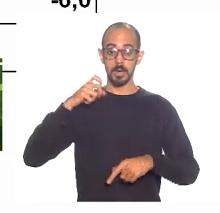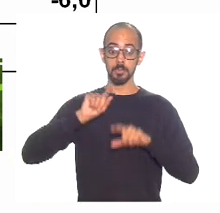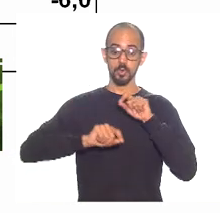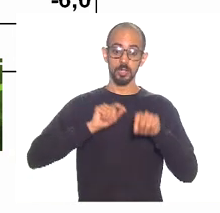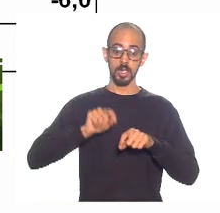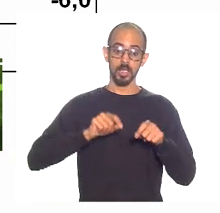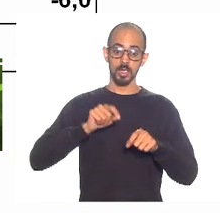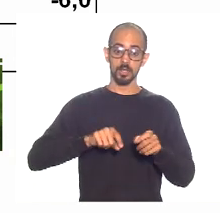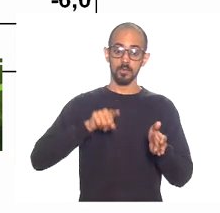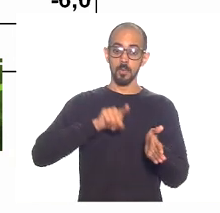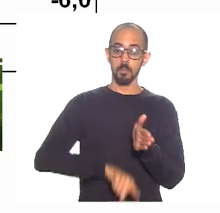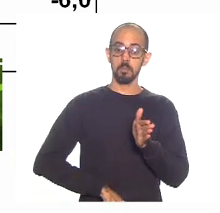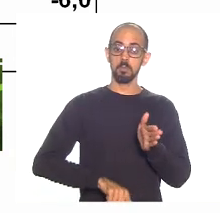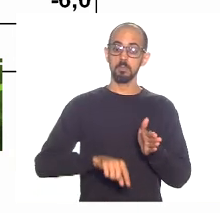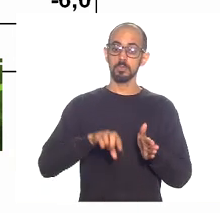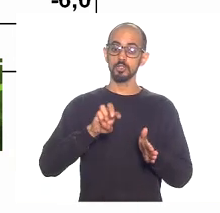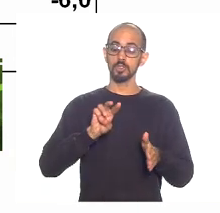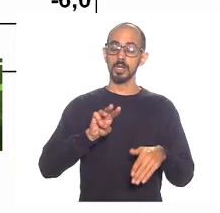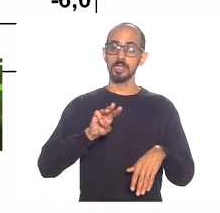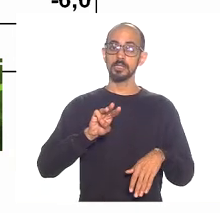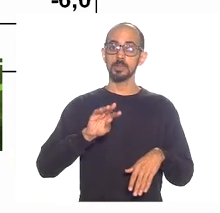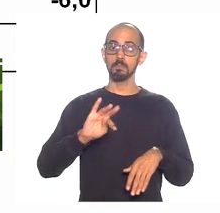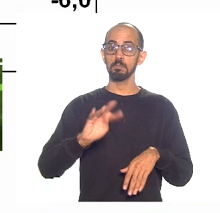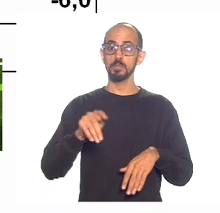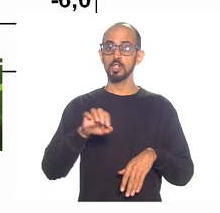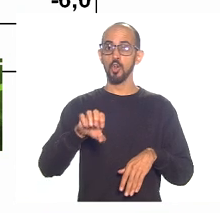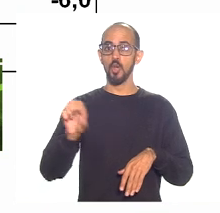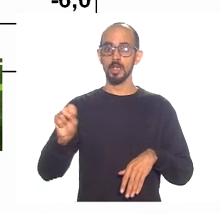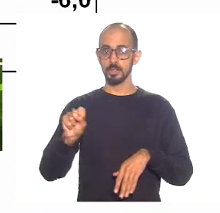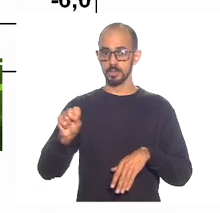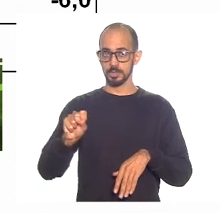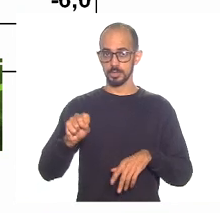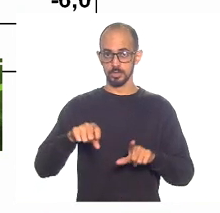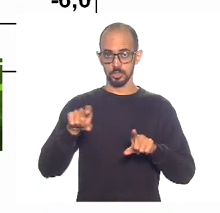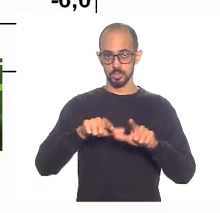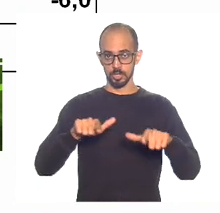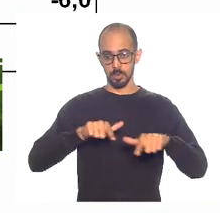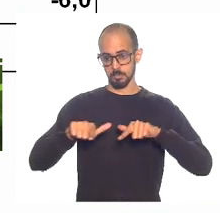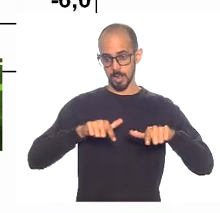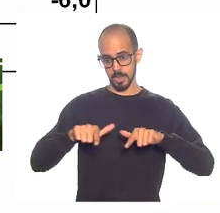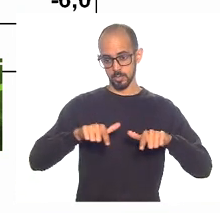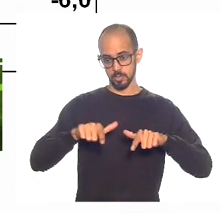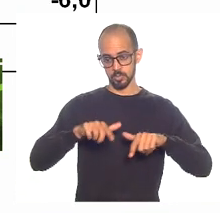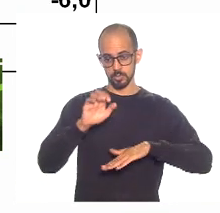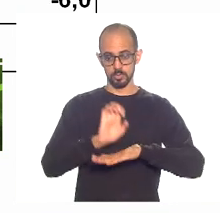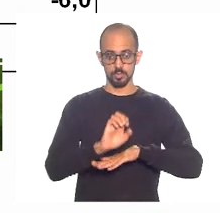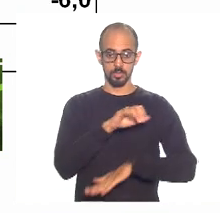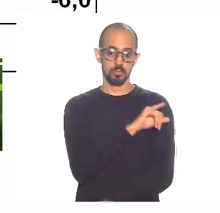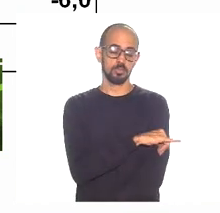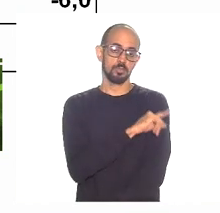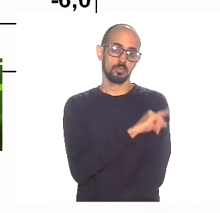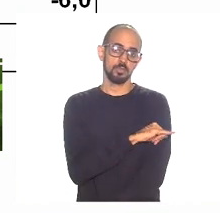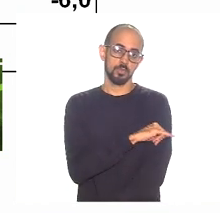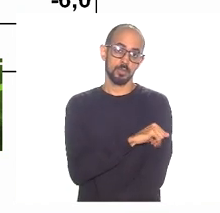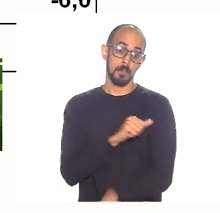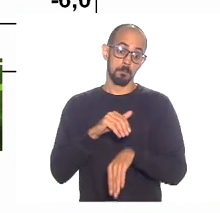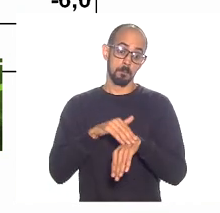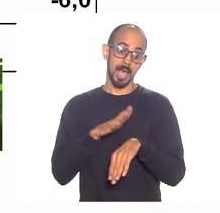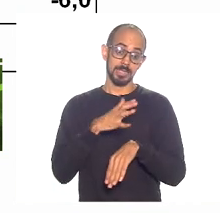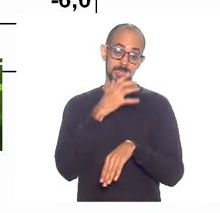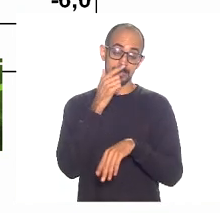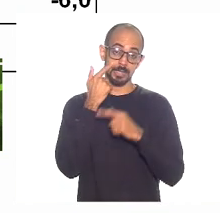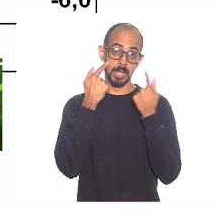quase 15%. Então, a situação várias vezes mais grave é do que a situação brasileira. Inclusive,